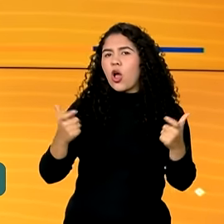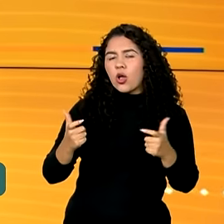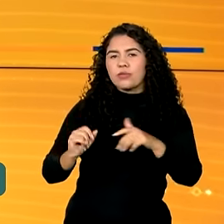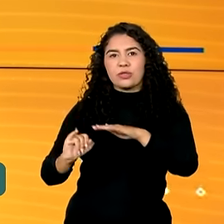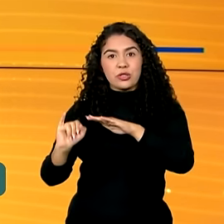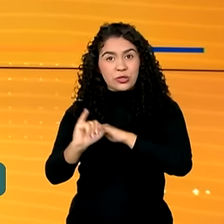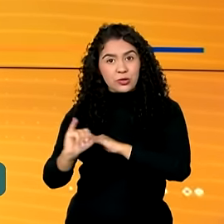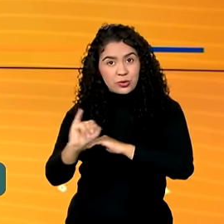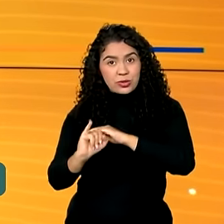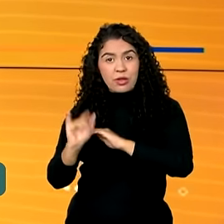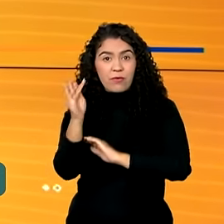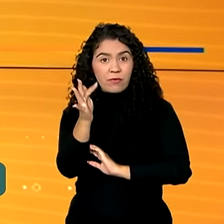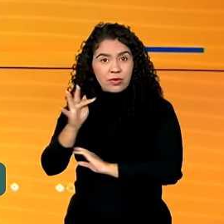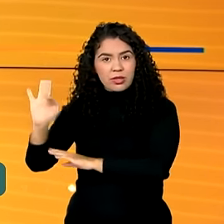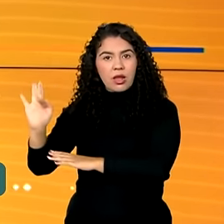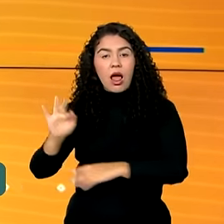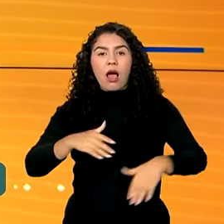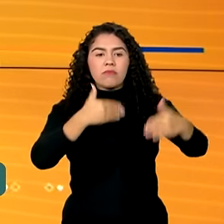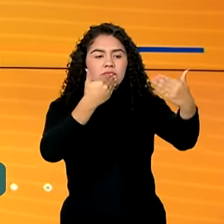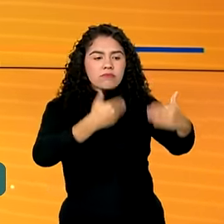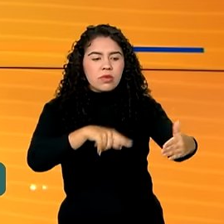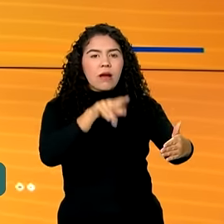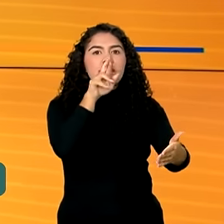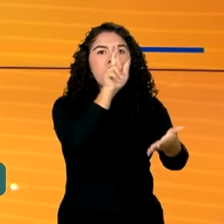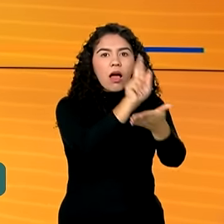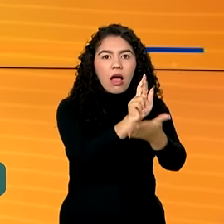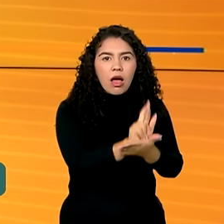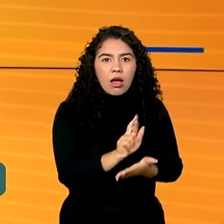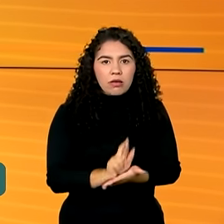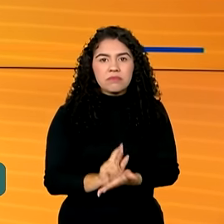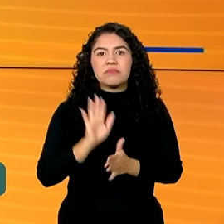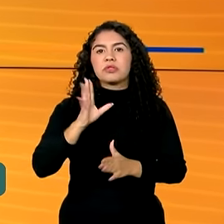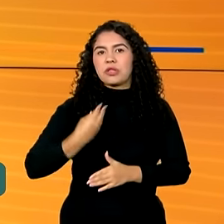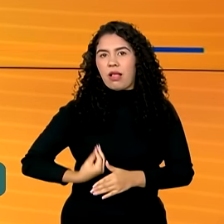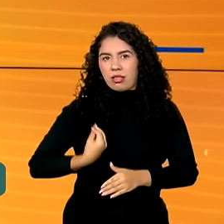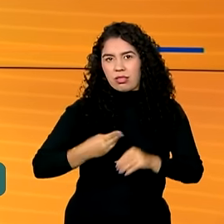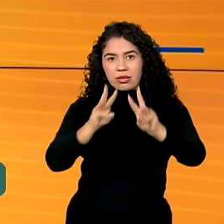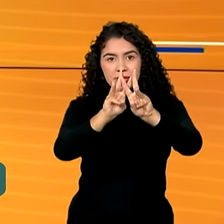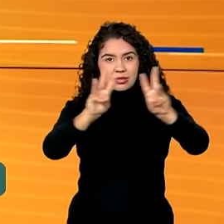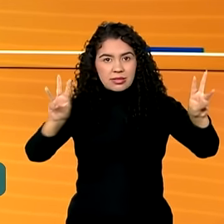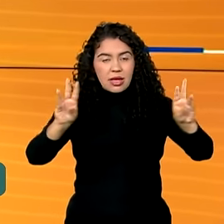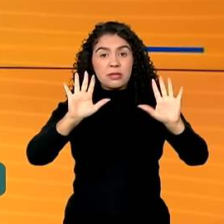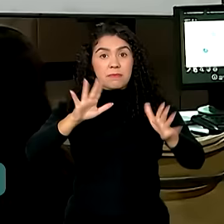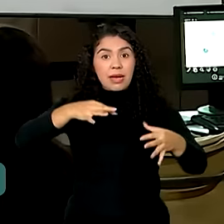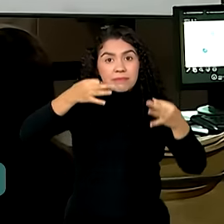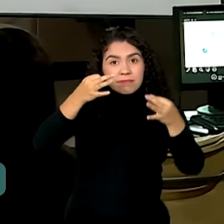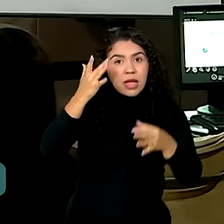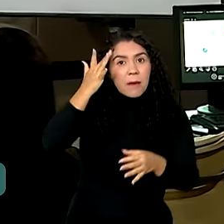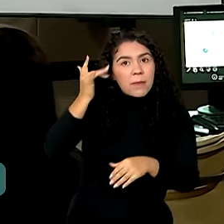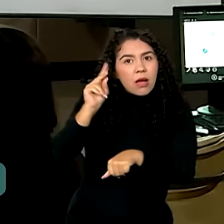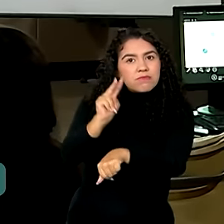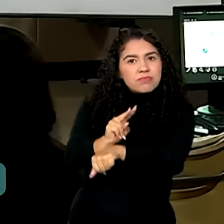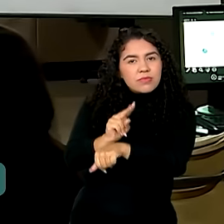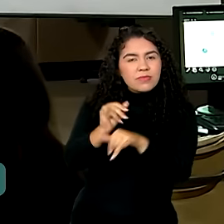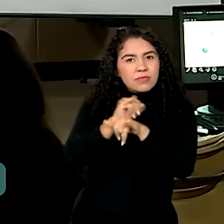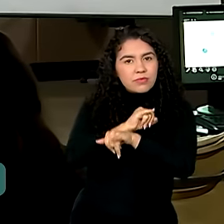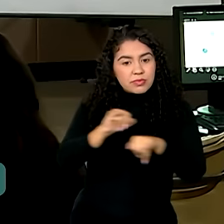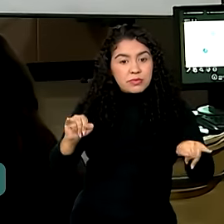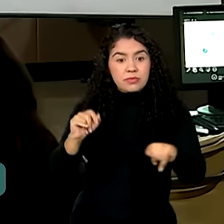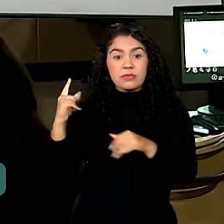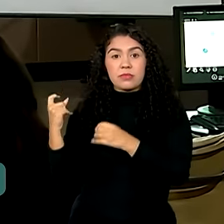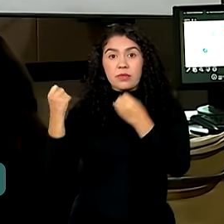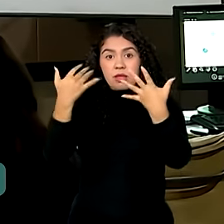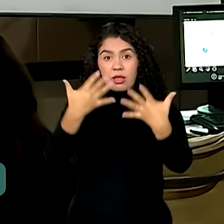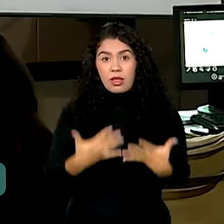provas já estão disponíveis para consulta. O gabarito preliminar sai amanhã. Desde que foi